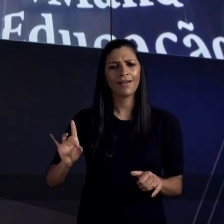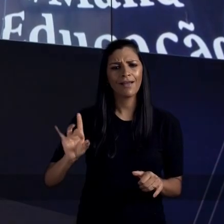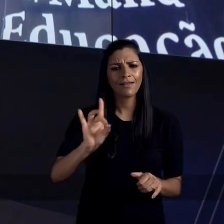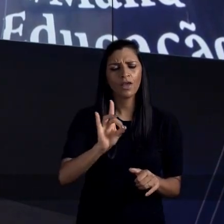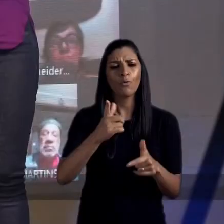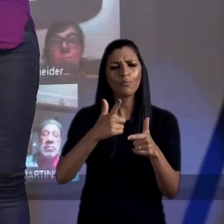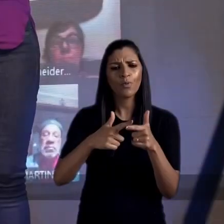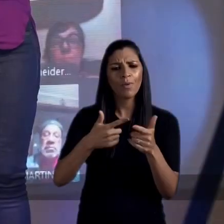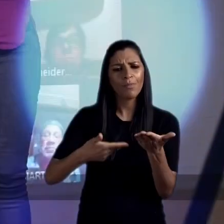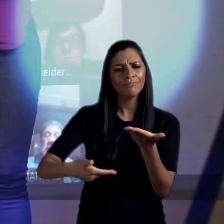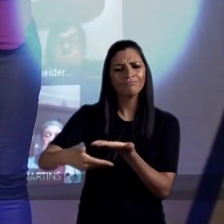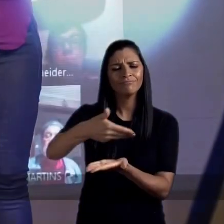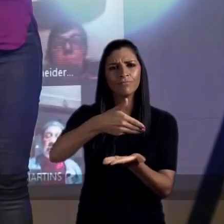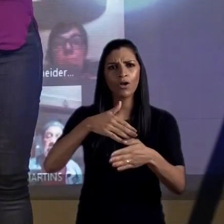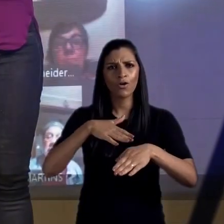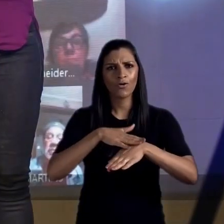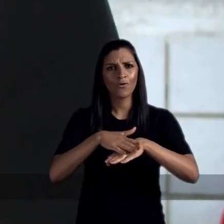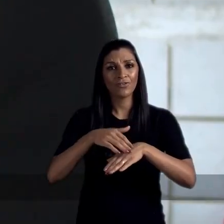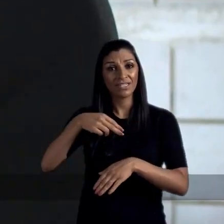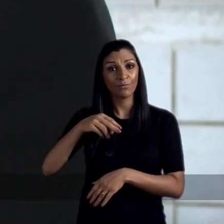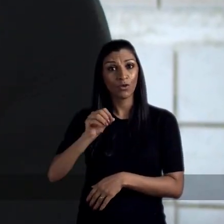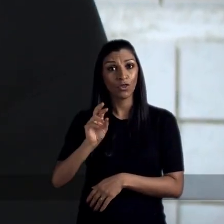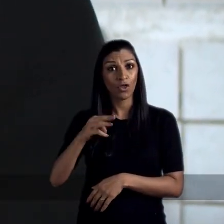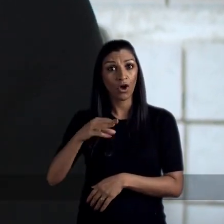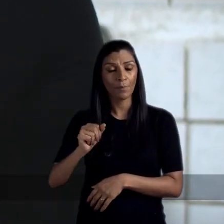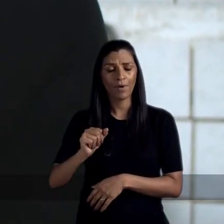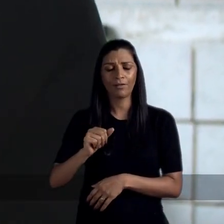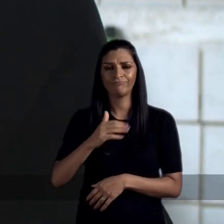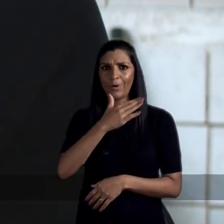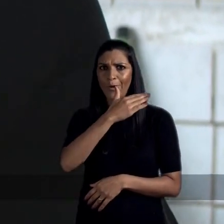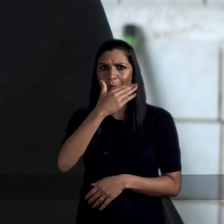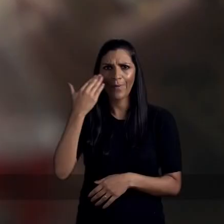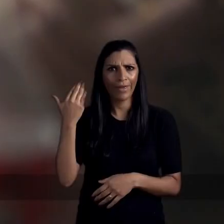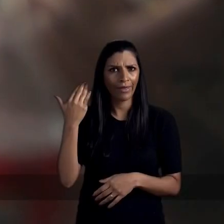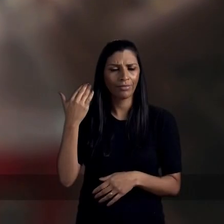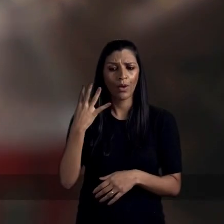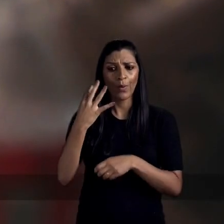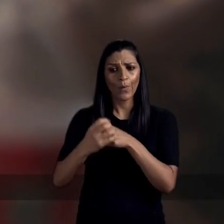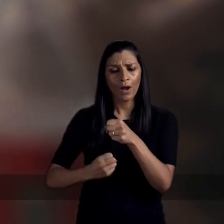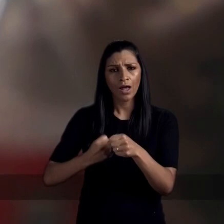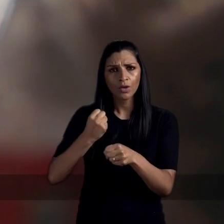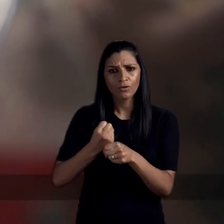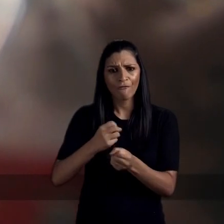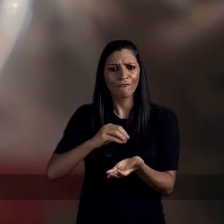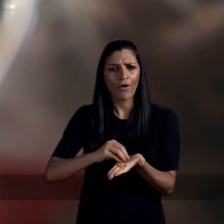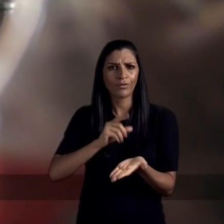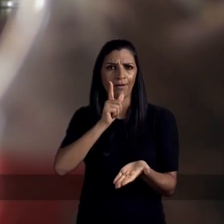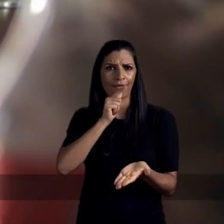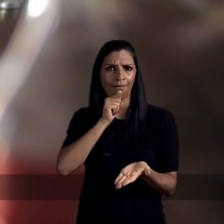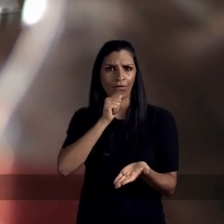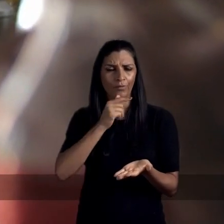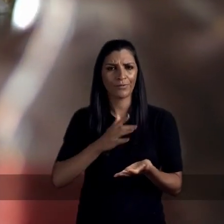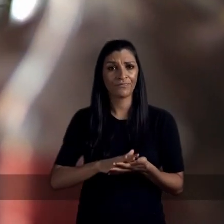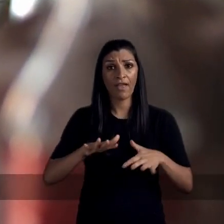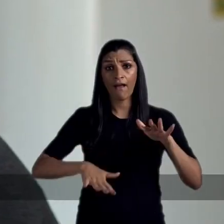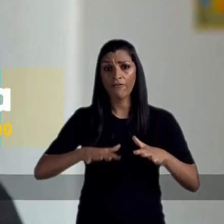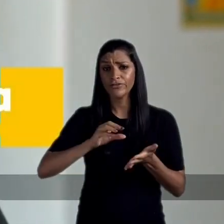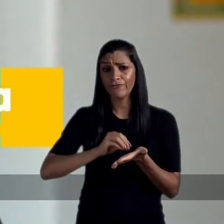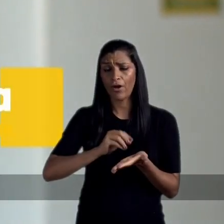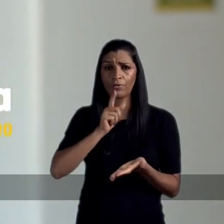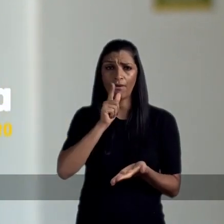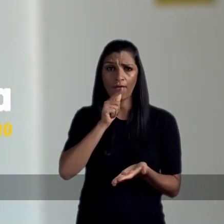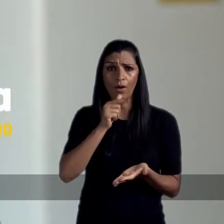problemas de cada um, de cada uma. Falamos com a dona Norma, que não aguenta passar mais quatro anos com falta d'água.